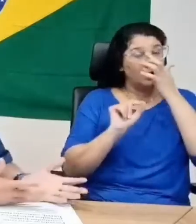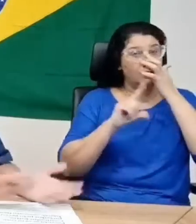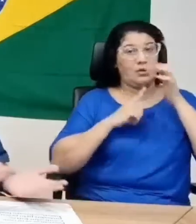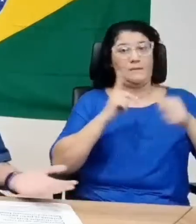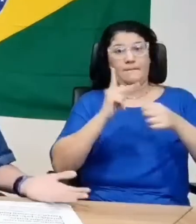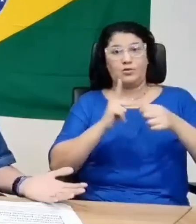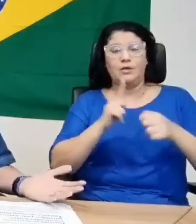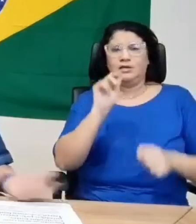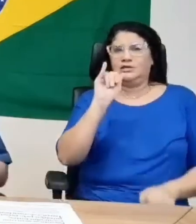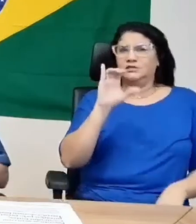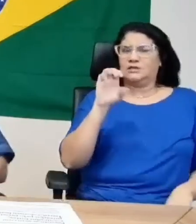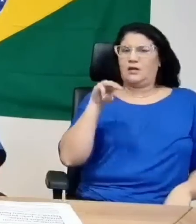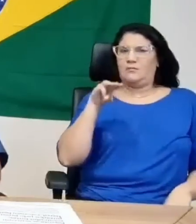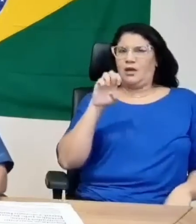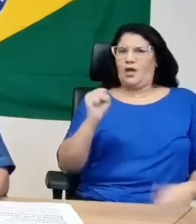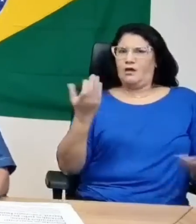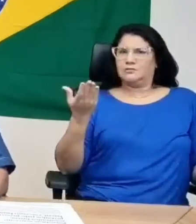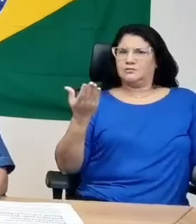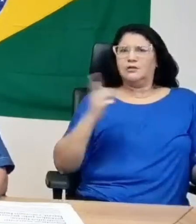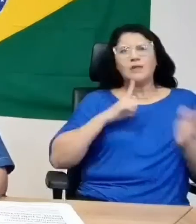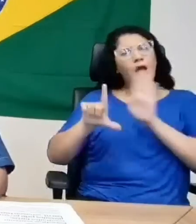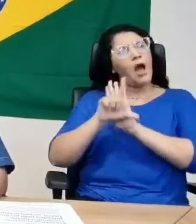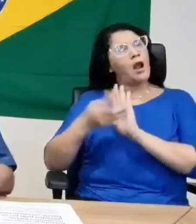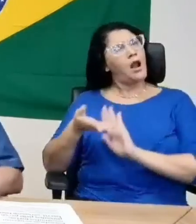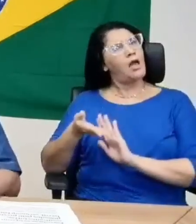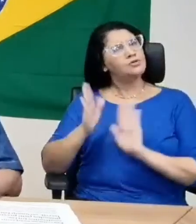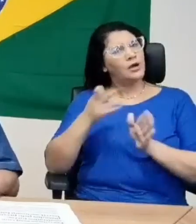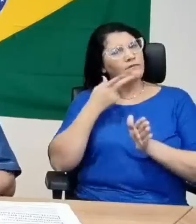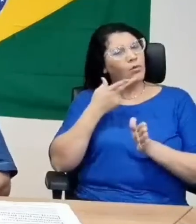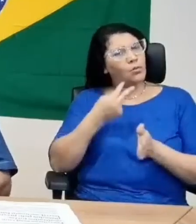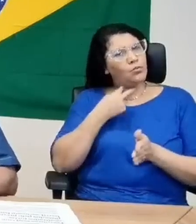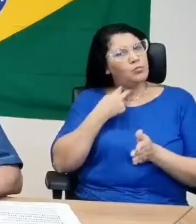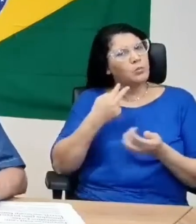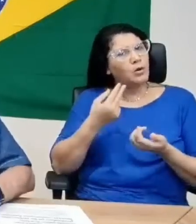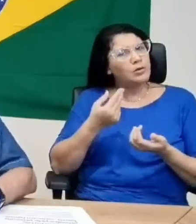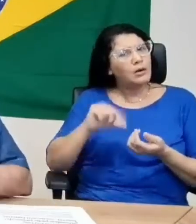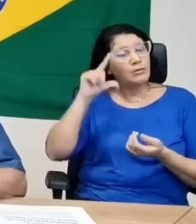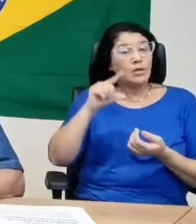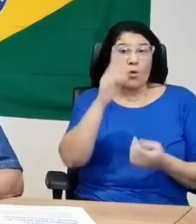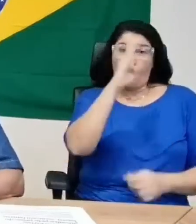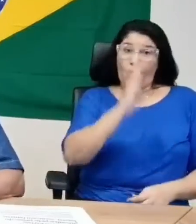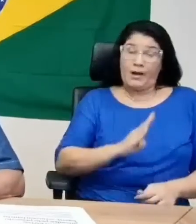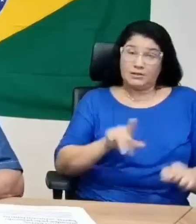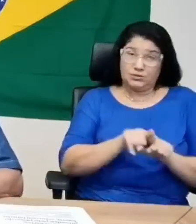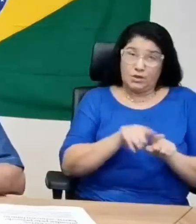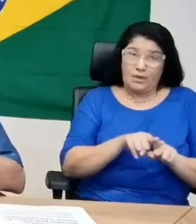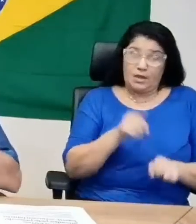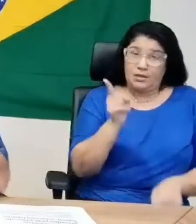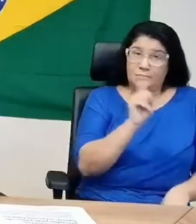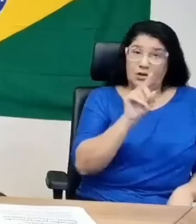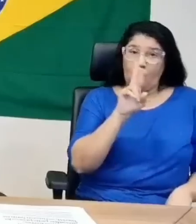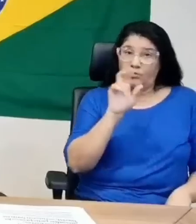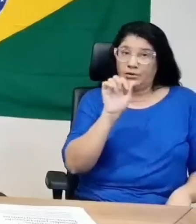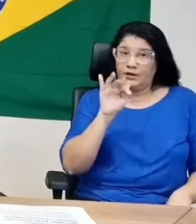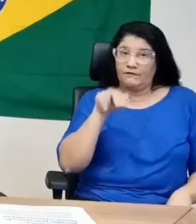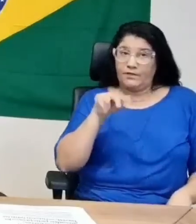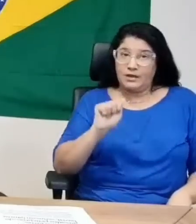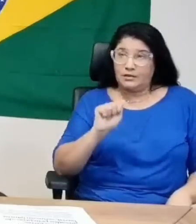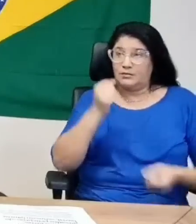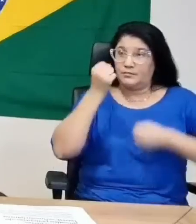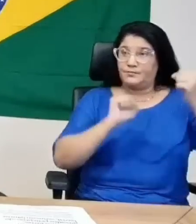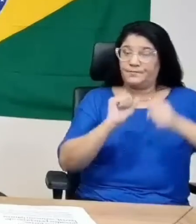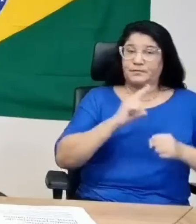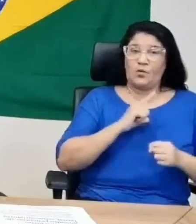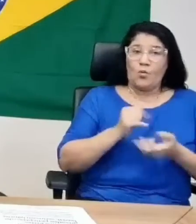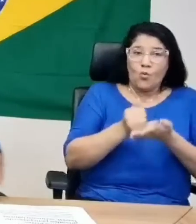a lei do ICMS, que aumentou, mesmo tendo uma lei de vigor. Também, o Brasil não refina. Ou seja, nós temos que exportar o